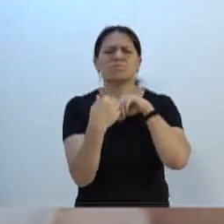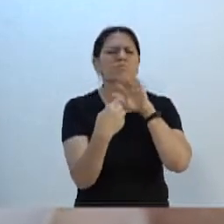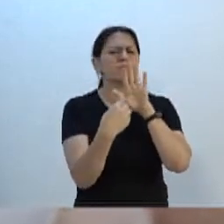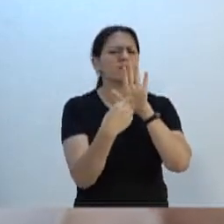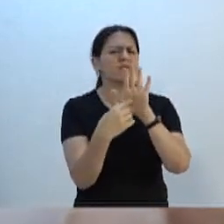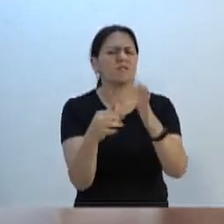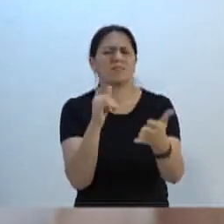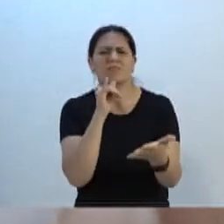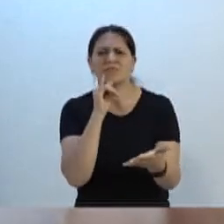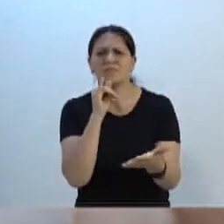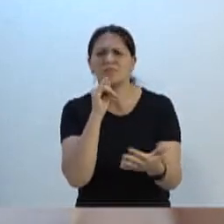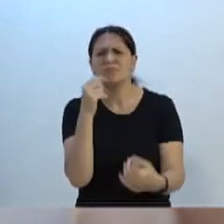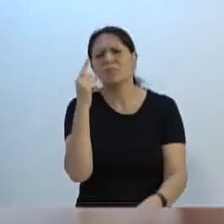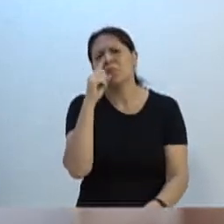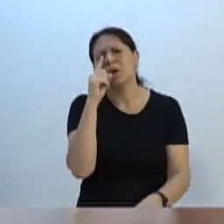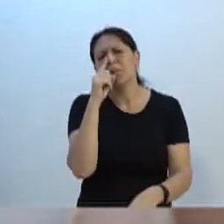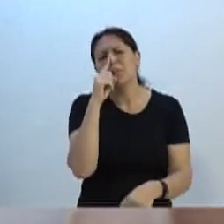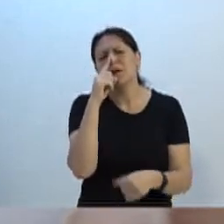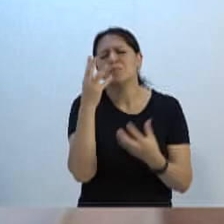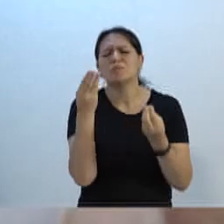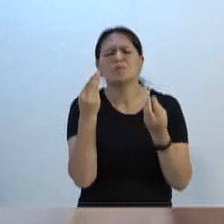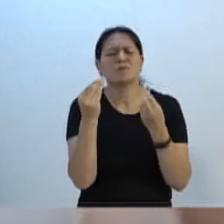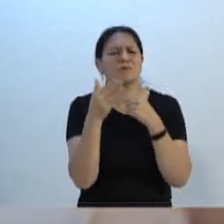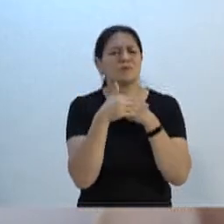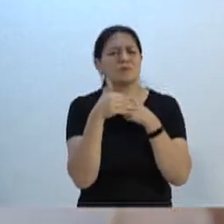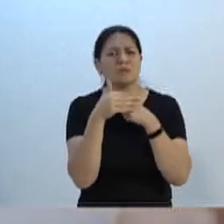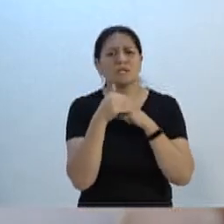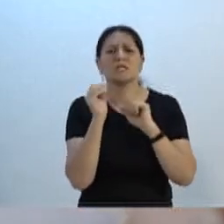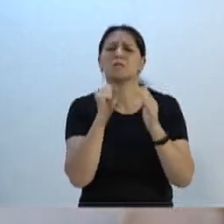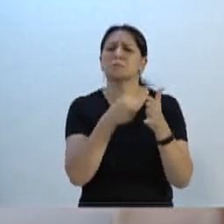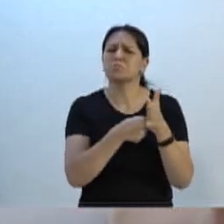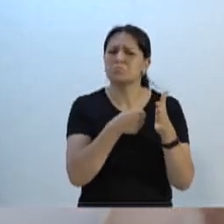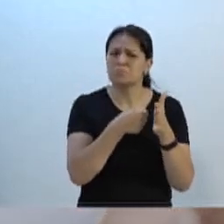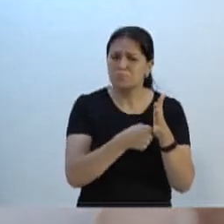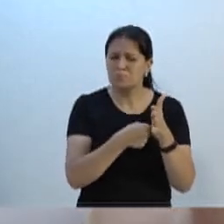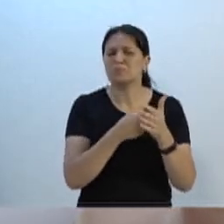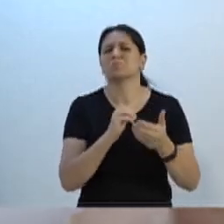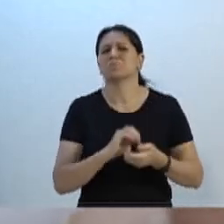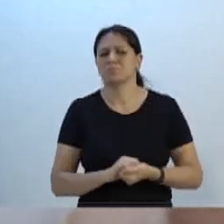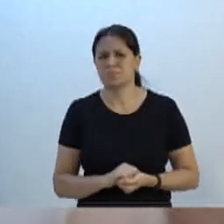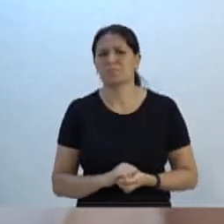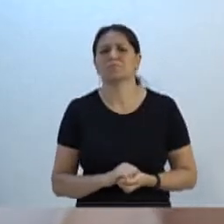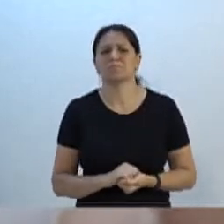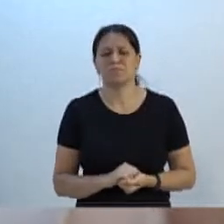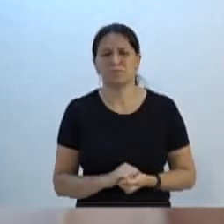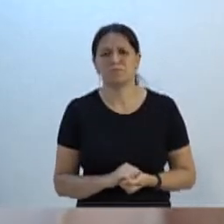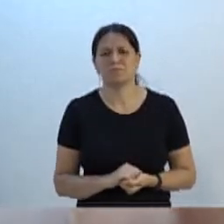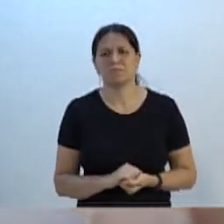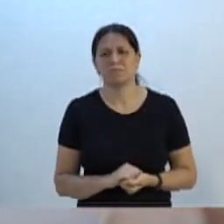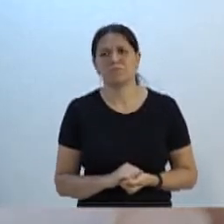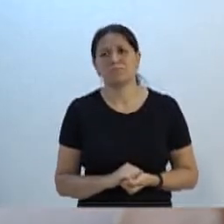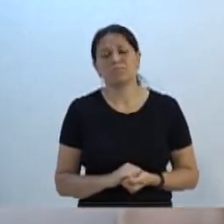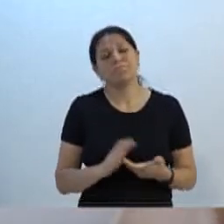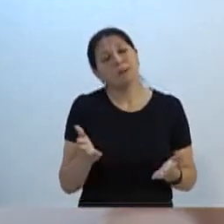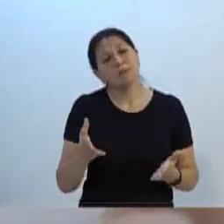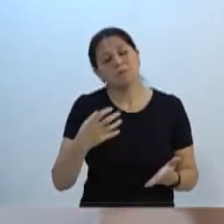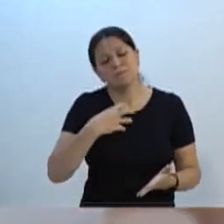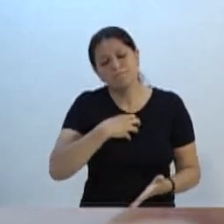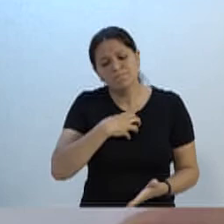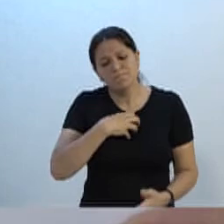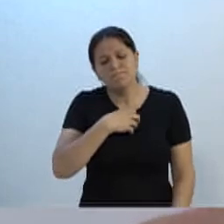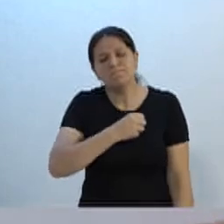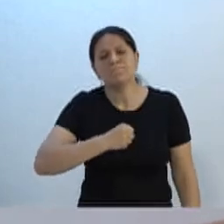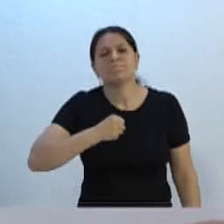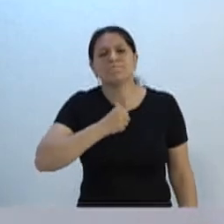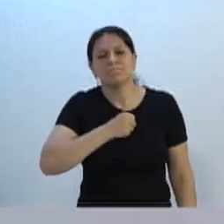uma mãe carinhosa e dedicada. Vai deixar saudades, com certeza.